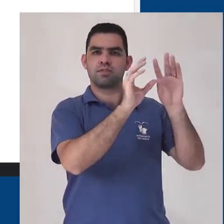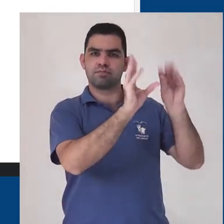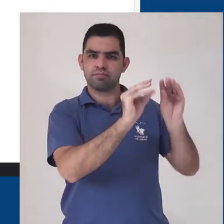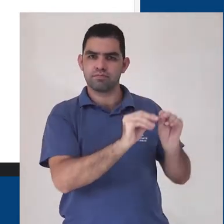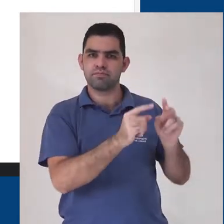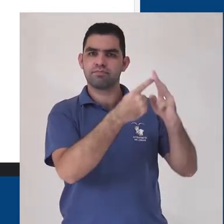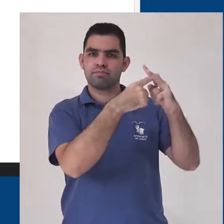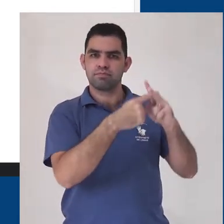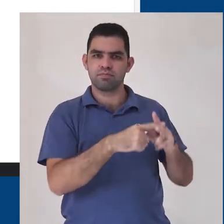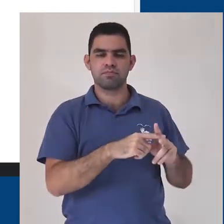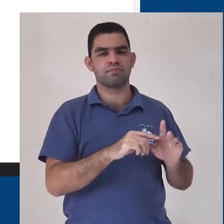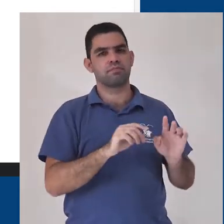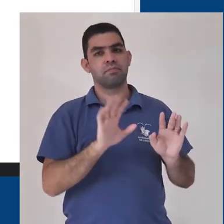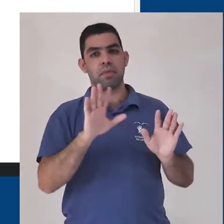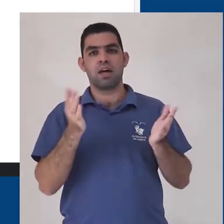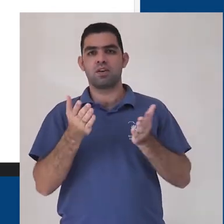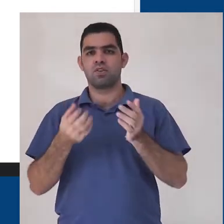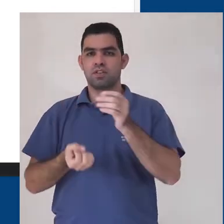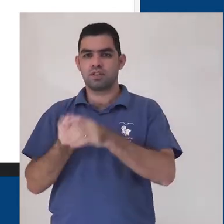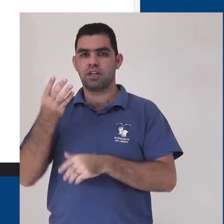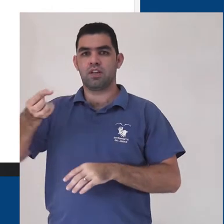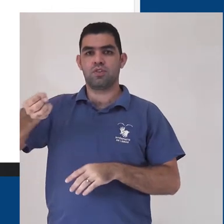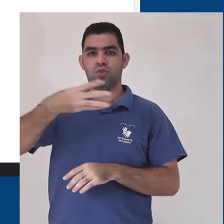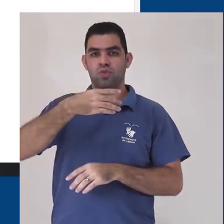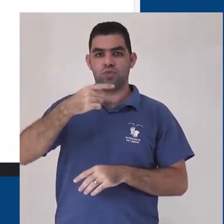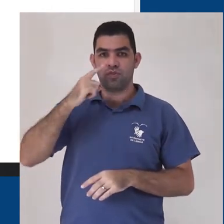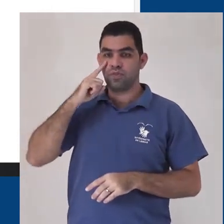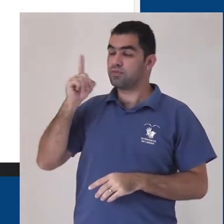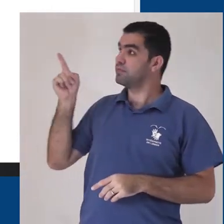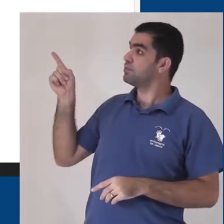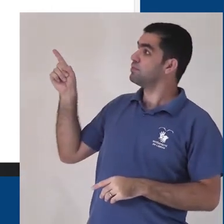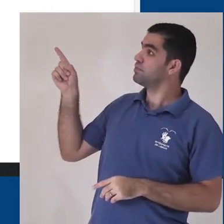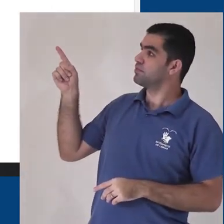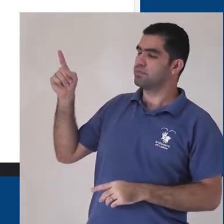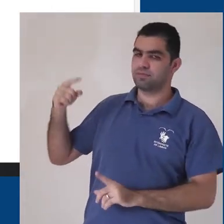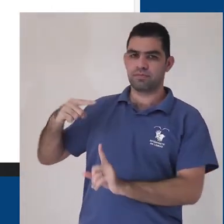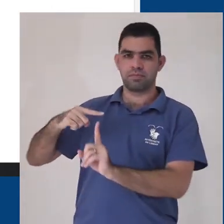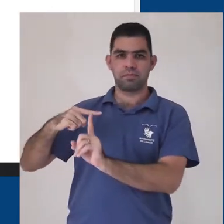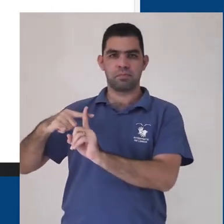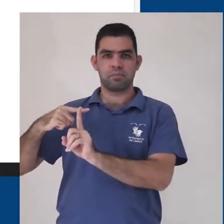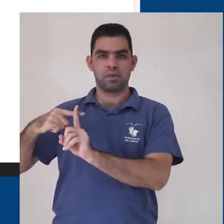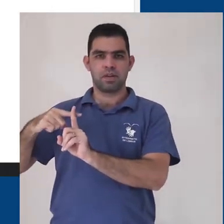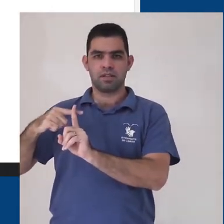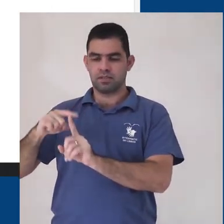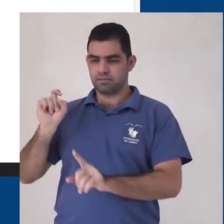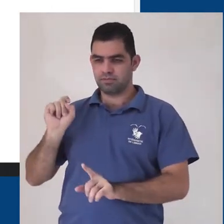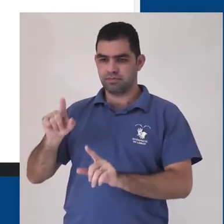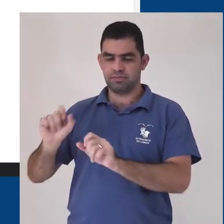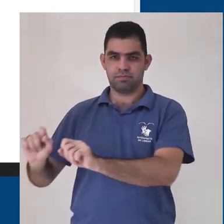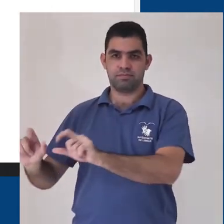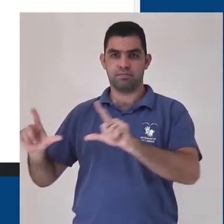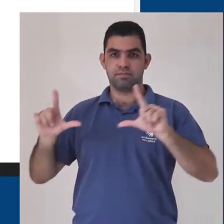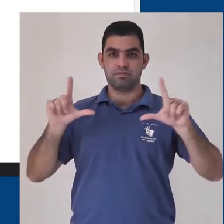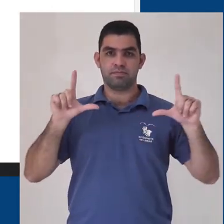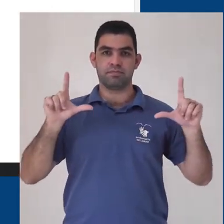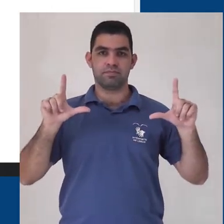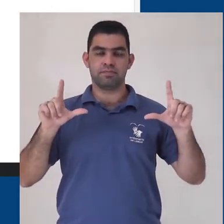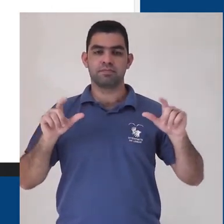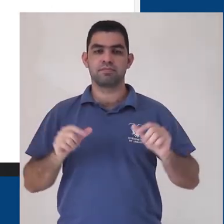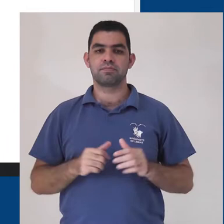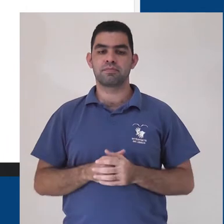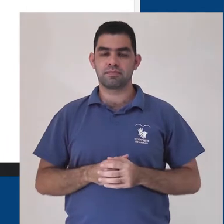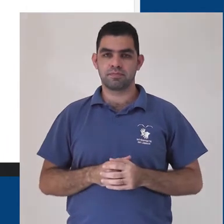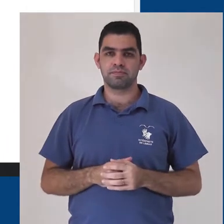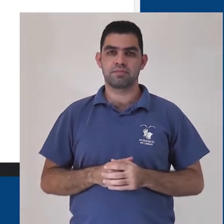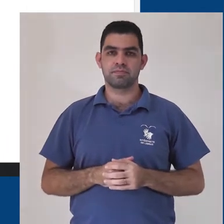agora vamos criar um do zero. Podemos então clicar no ícone de mais dentro do círculo laranja no canto inferior da tela direita, e